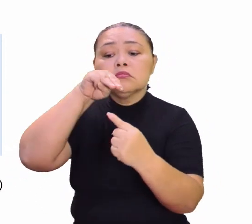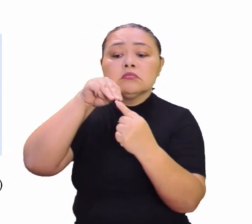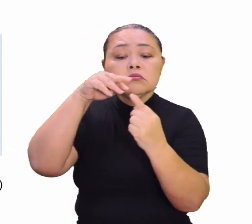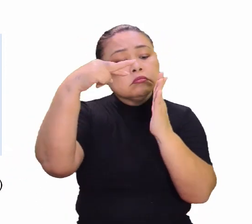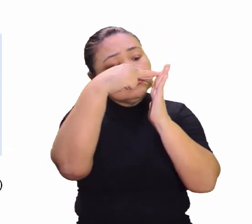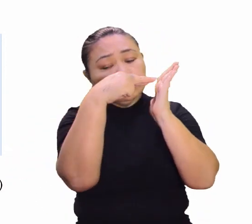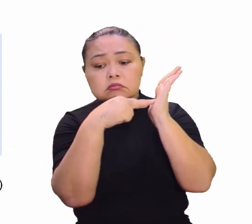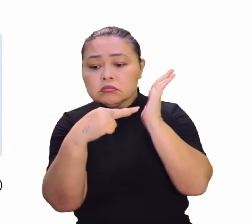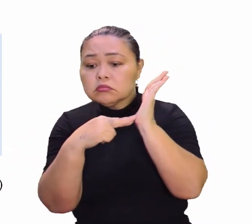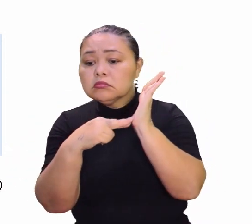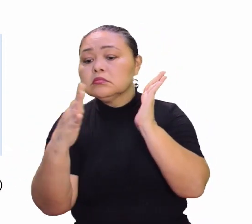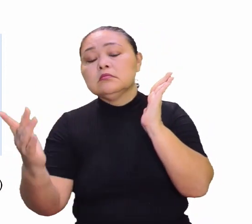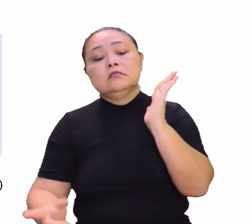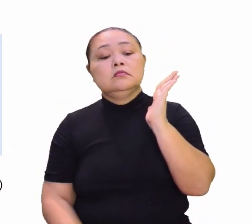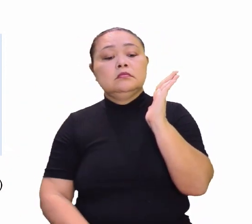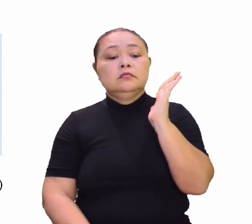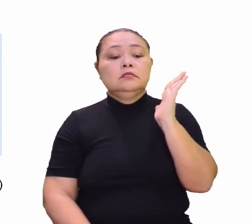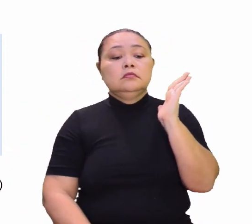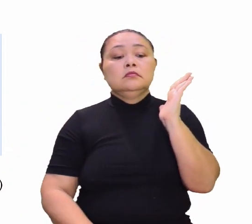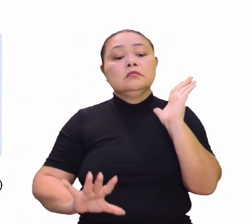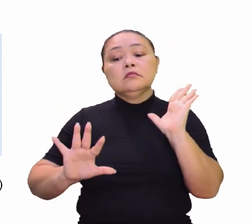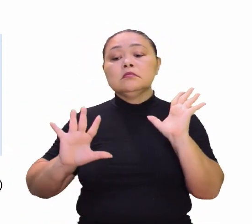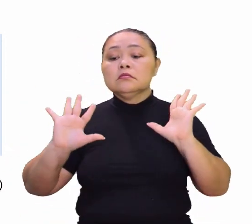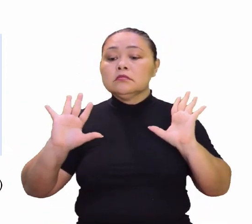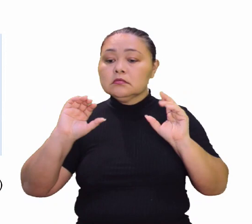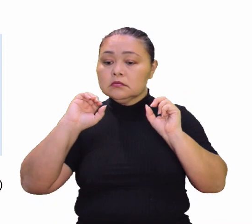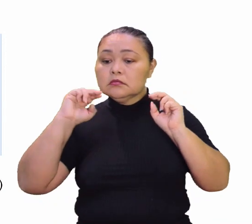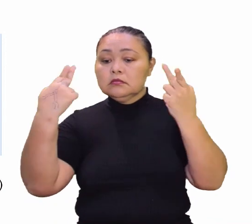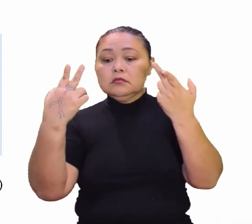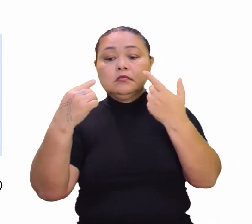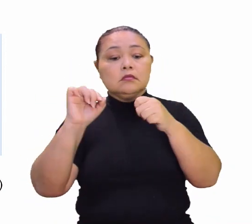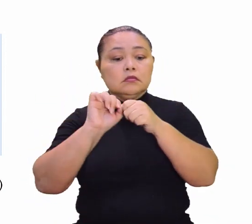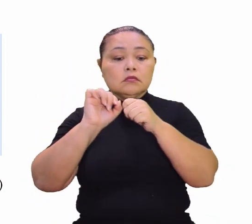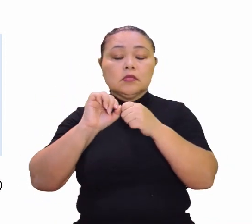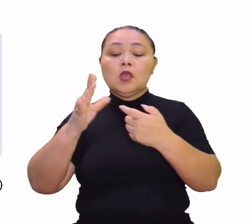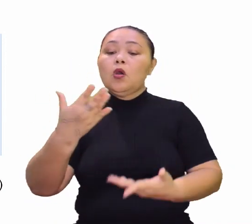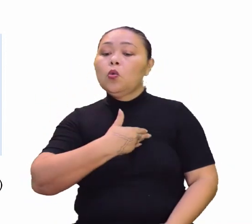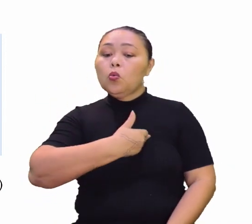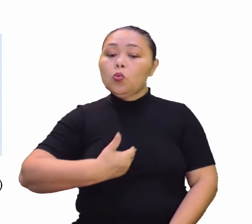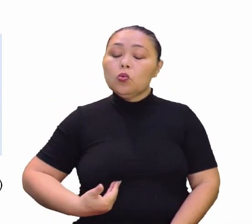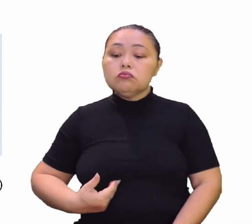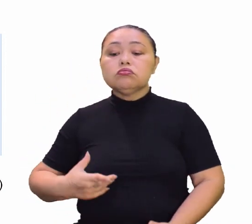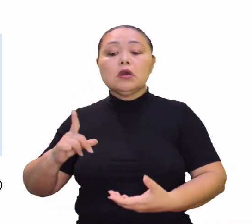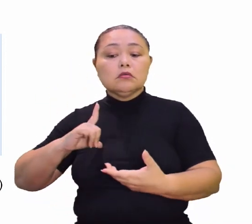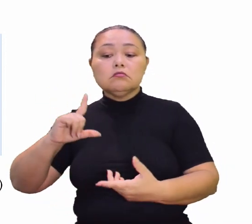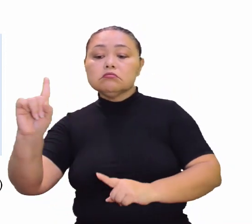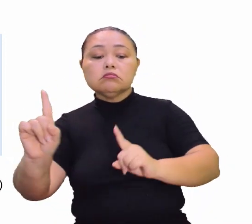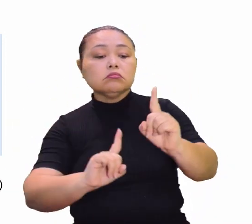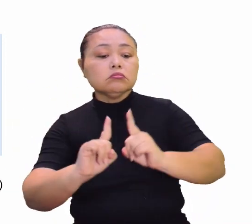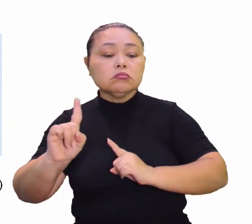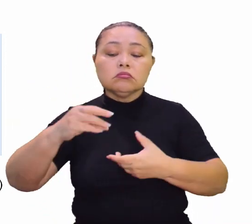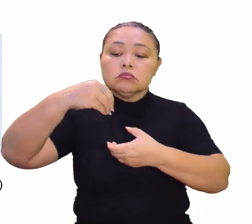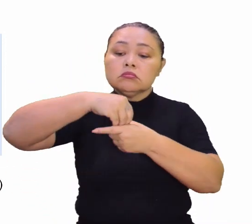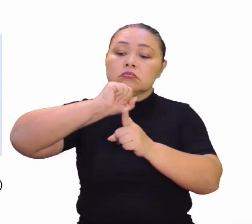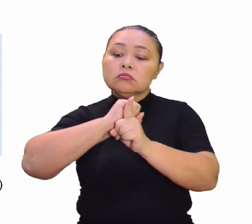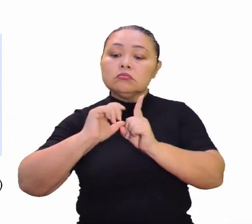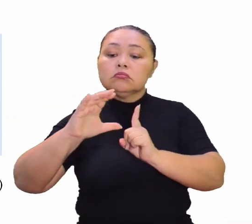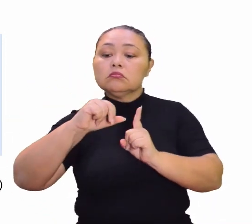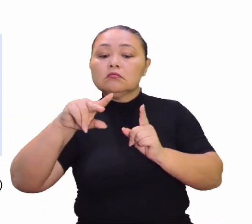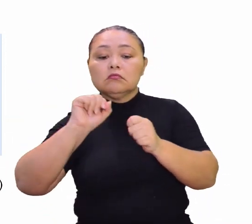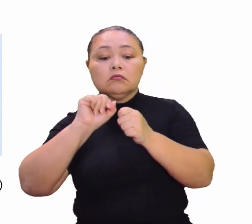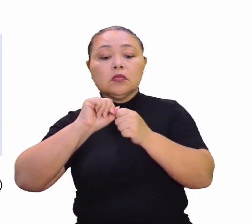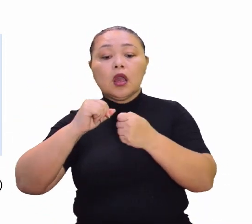e regras, professor Jorge. Esse evento, onde governantes e membros da sociedade civil se reuniram para discutir como